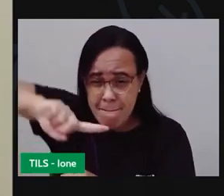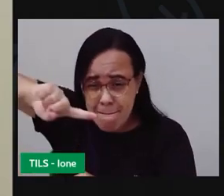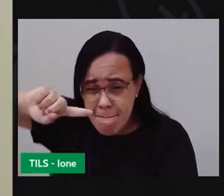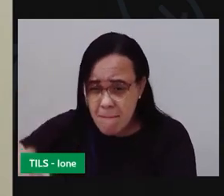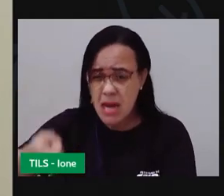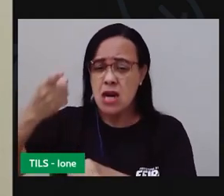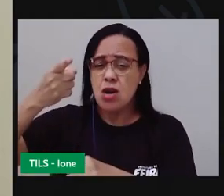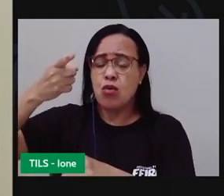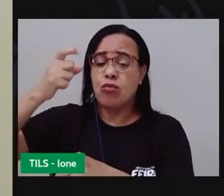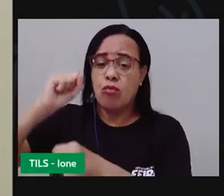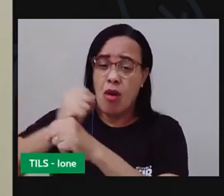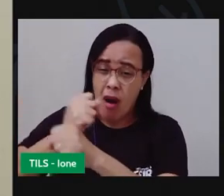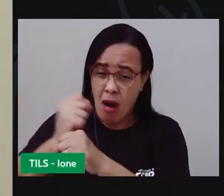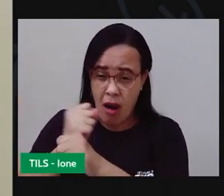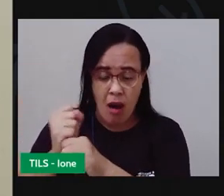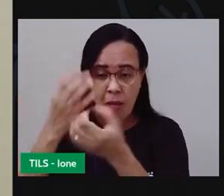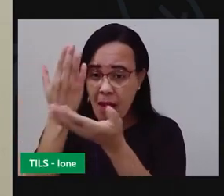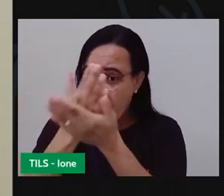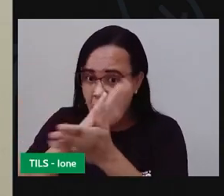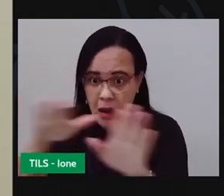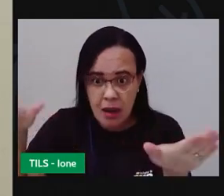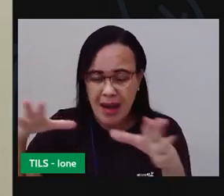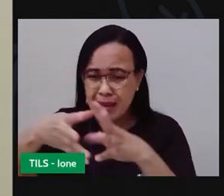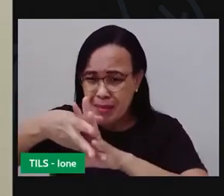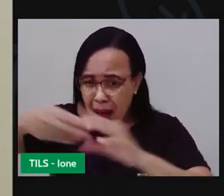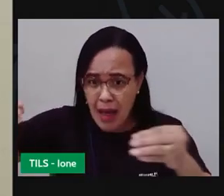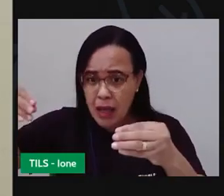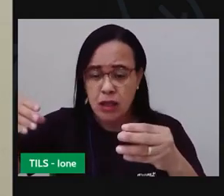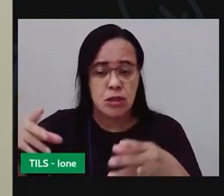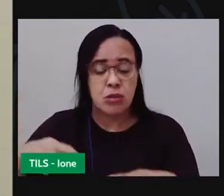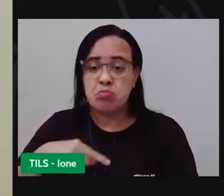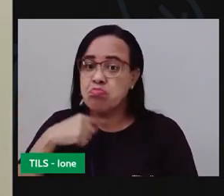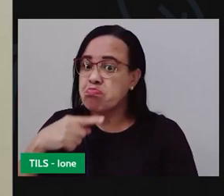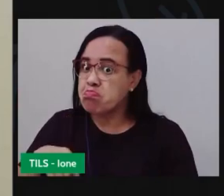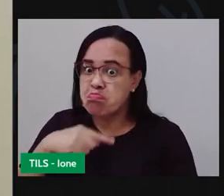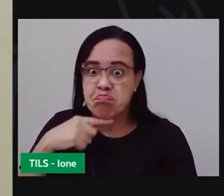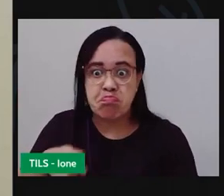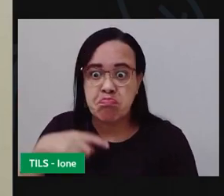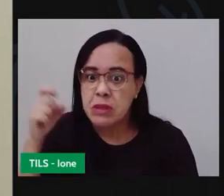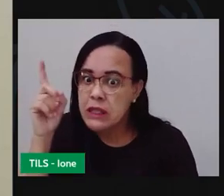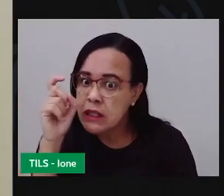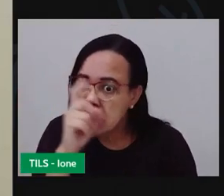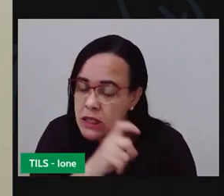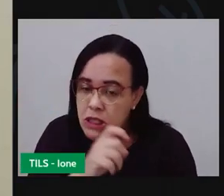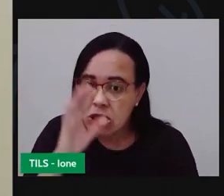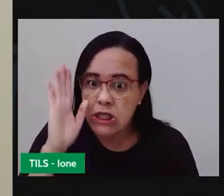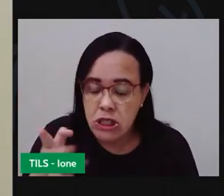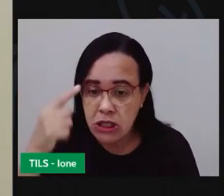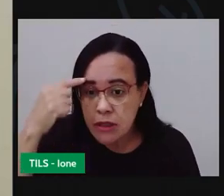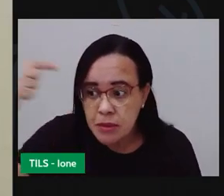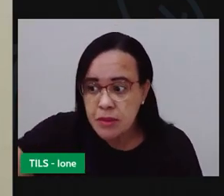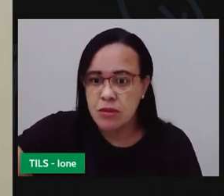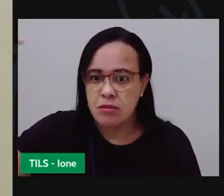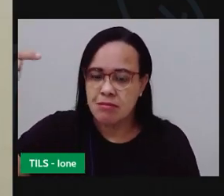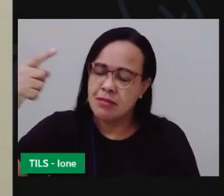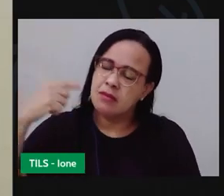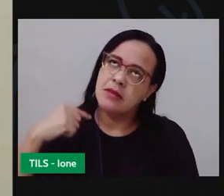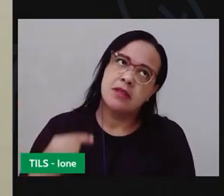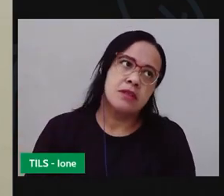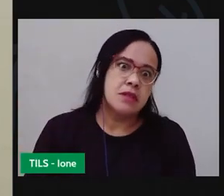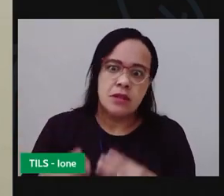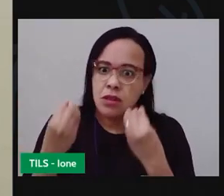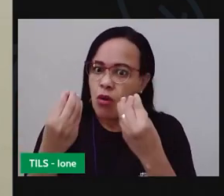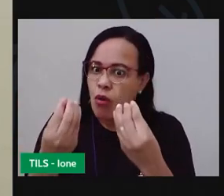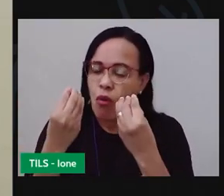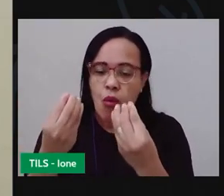decompor. Já pensou? Mil anos? É muito tempo. Então, por isso,